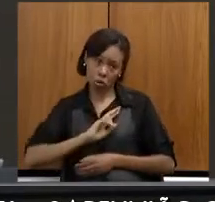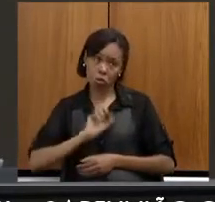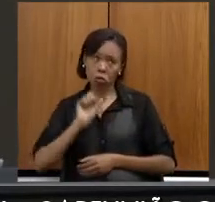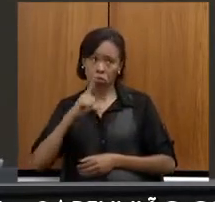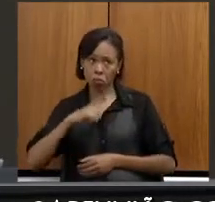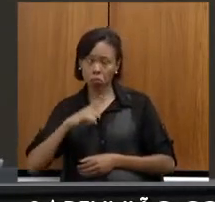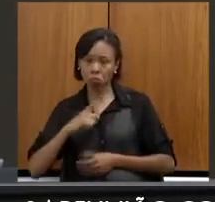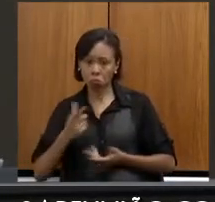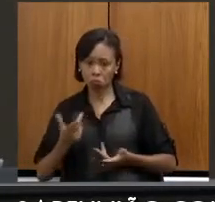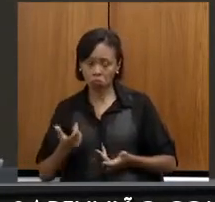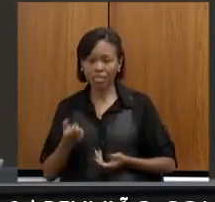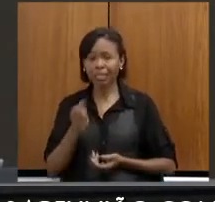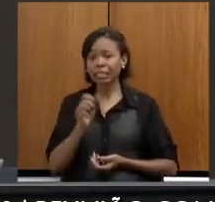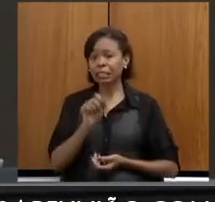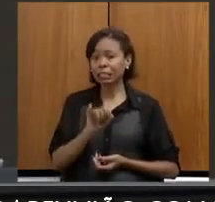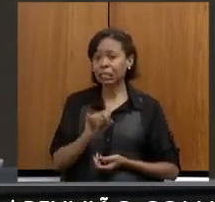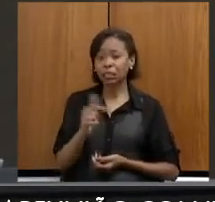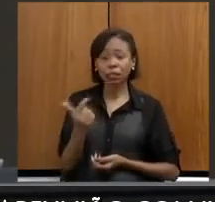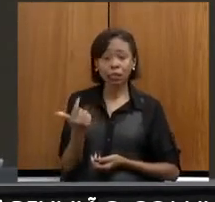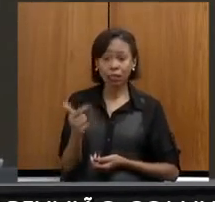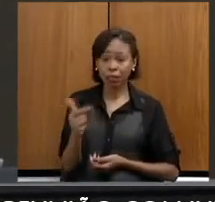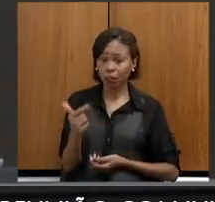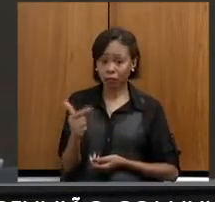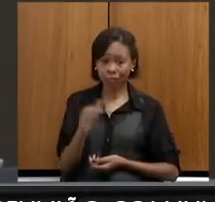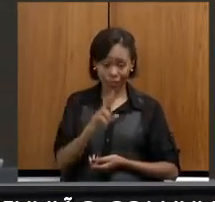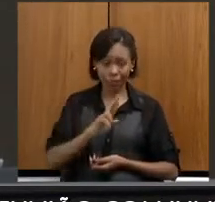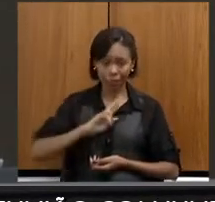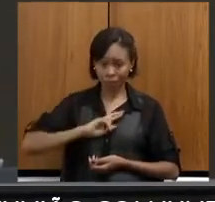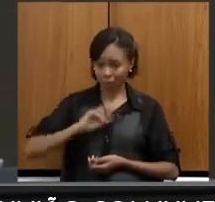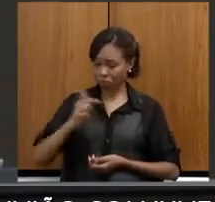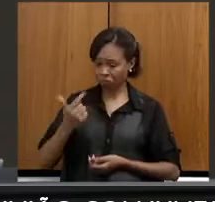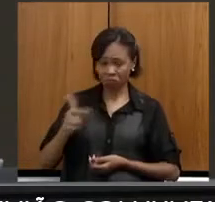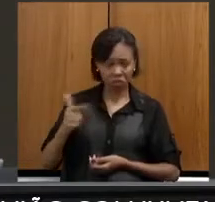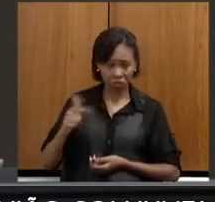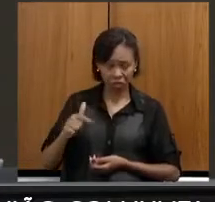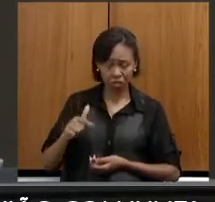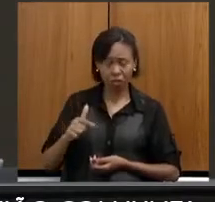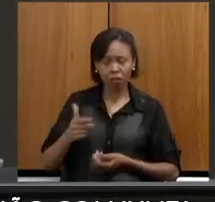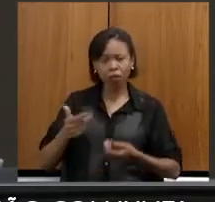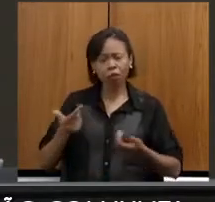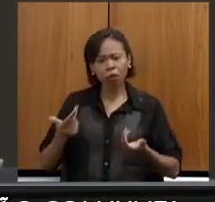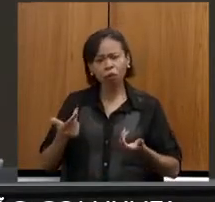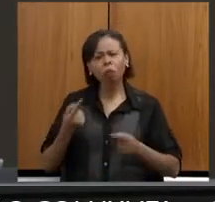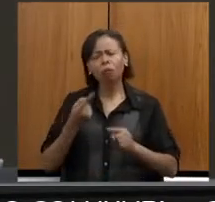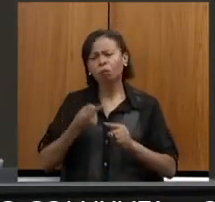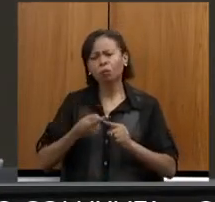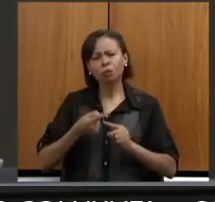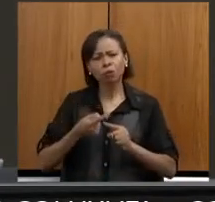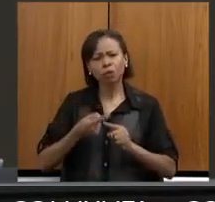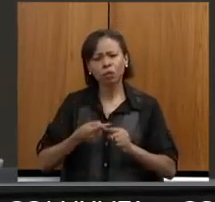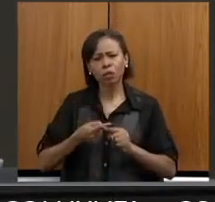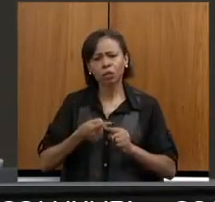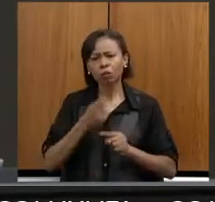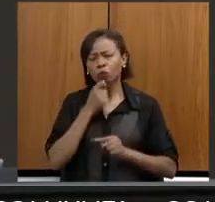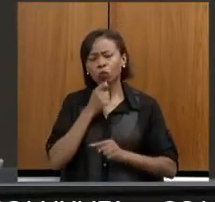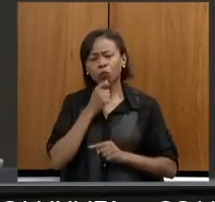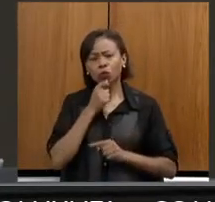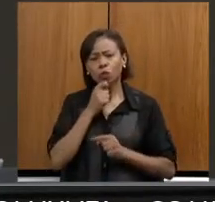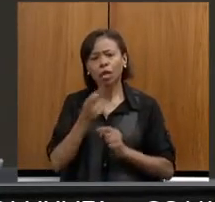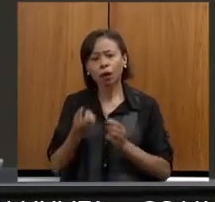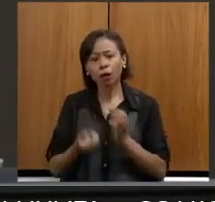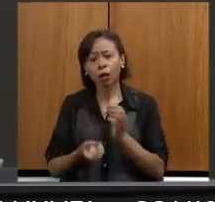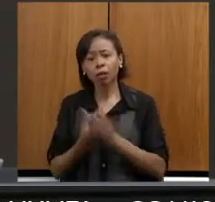Se a resposta for negativa, qual a razão da não adoção de um programa